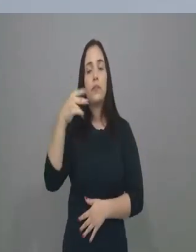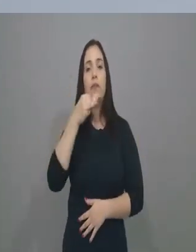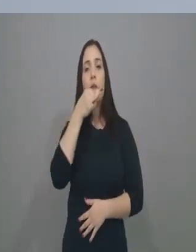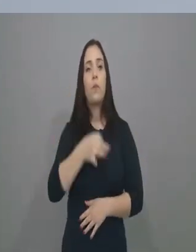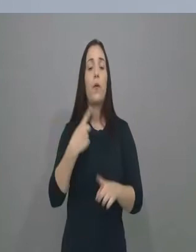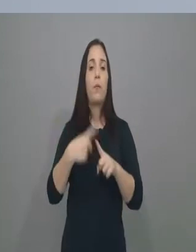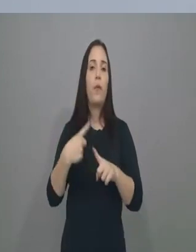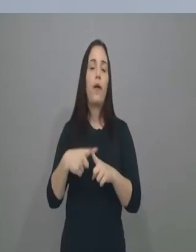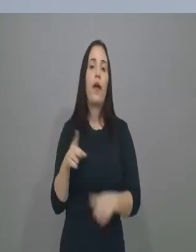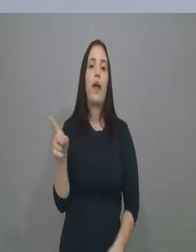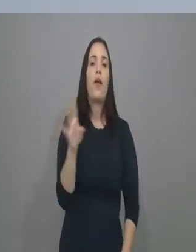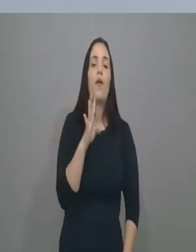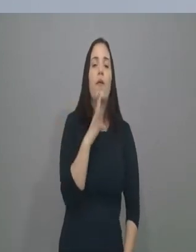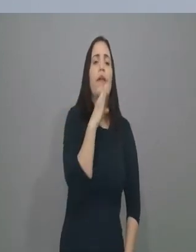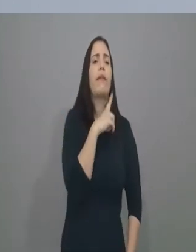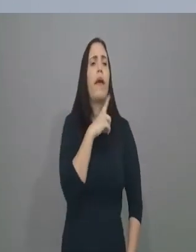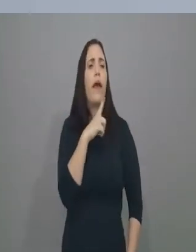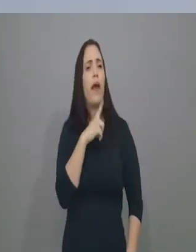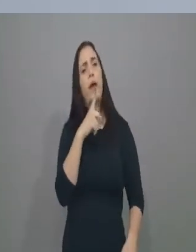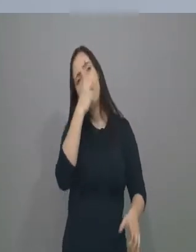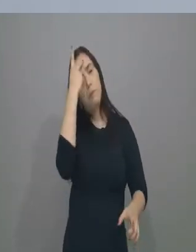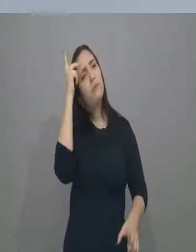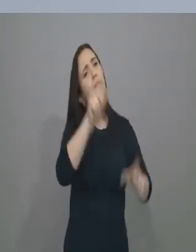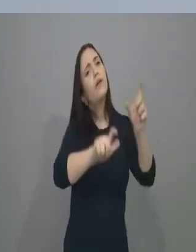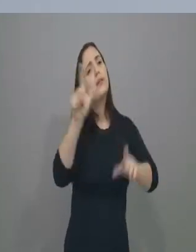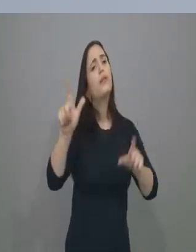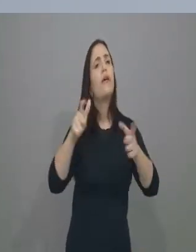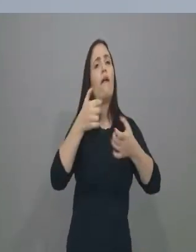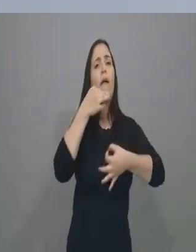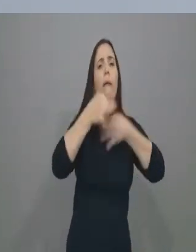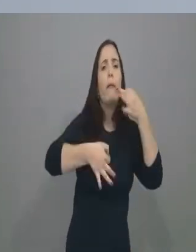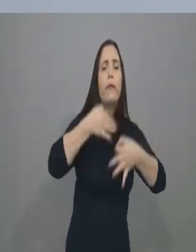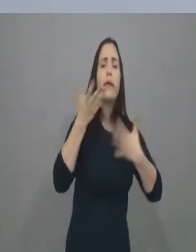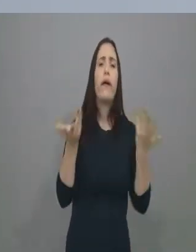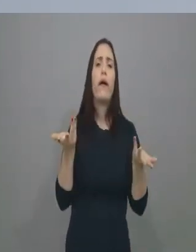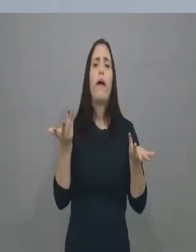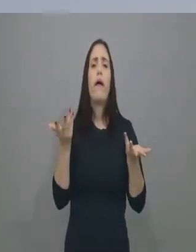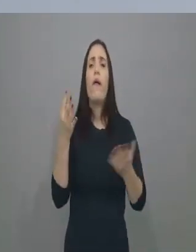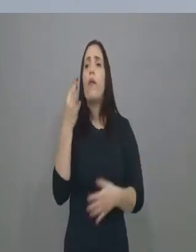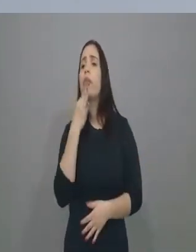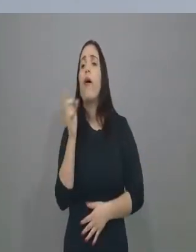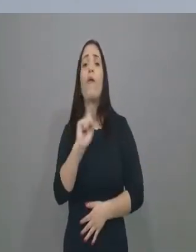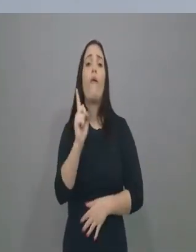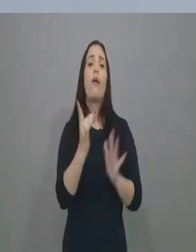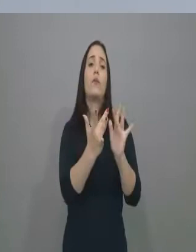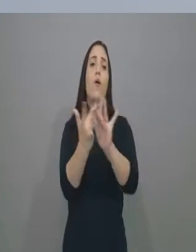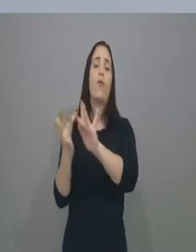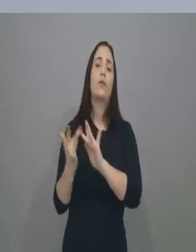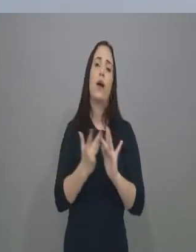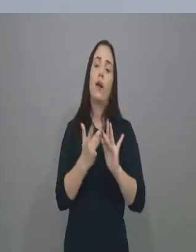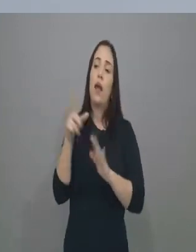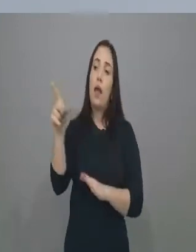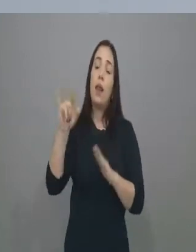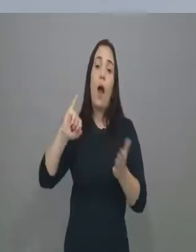E conhece, porque a gente está ouvindo muita opinião de sociólogo, psicólogo, que não conhece nada de nada. Mas é